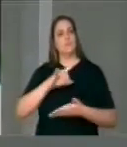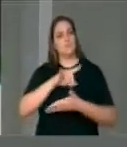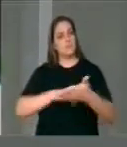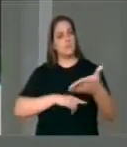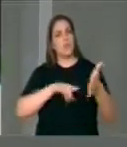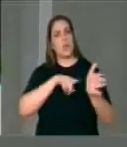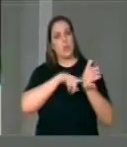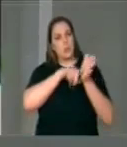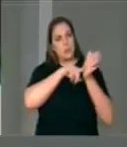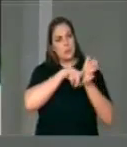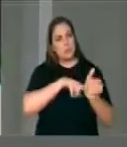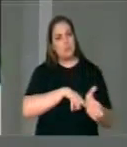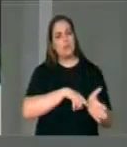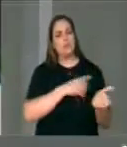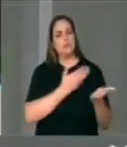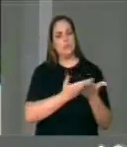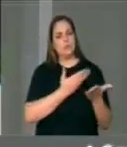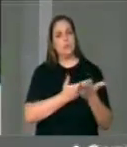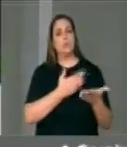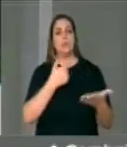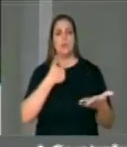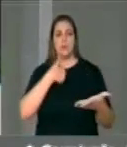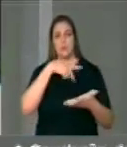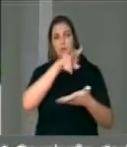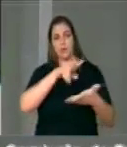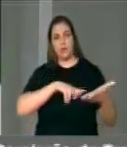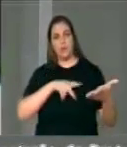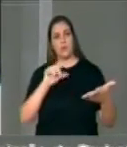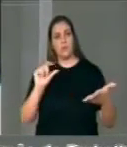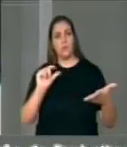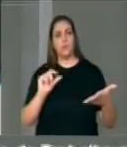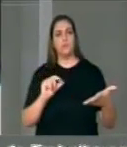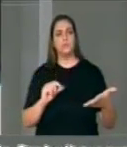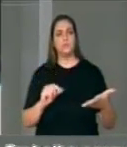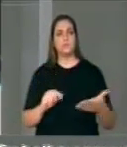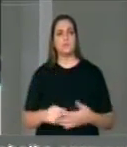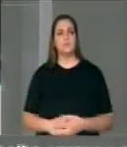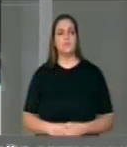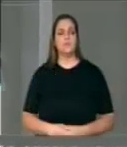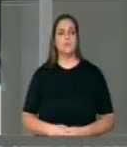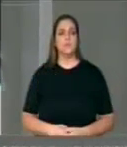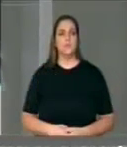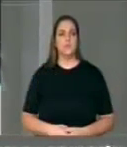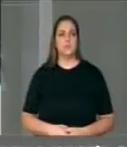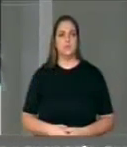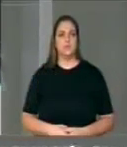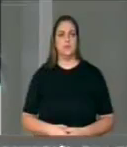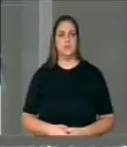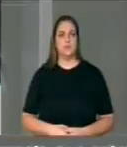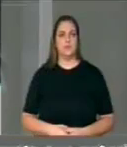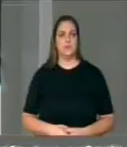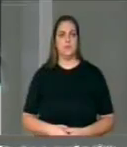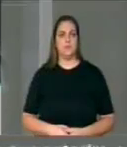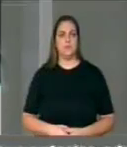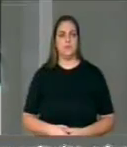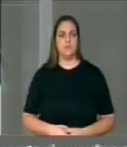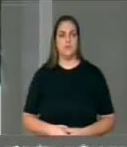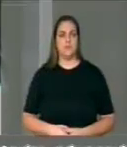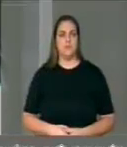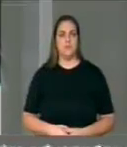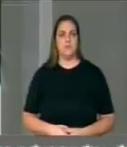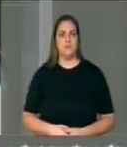a qual eu quero me referir aqui, senhor presidente na verdade, esta medida provisória